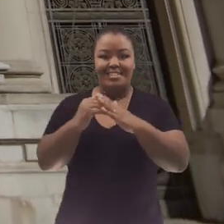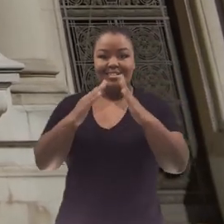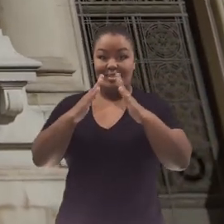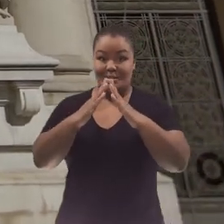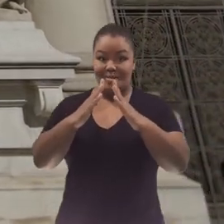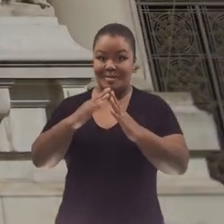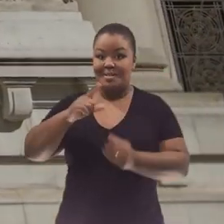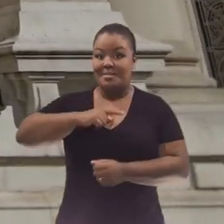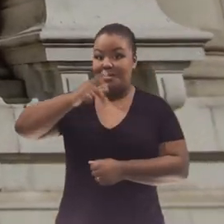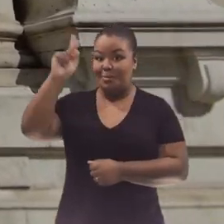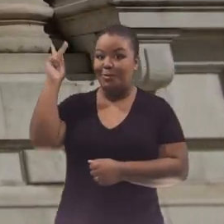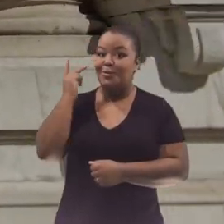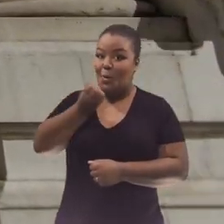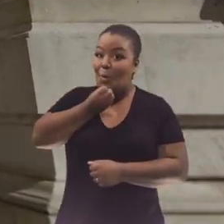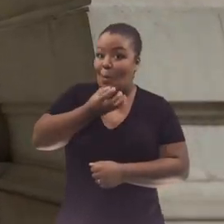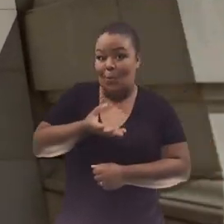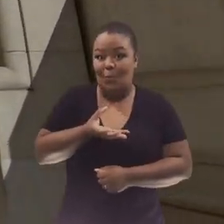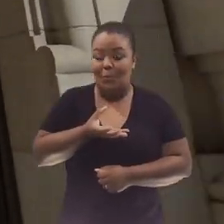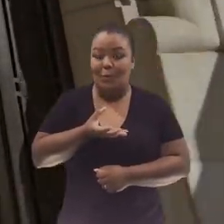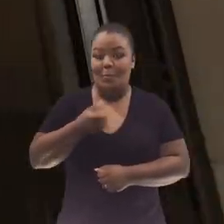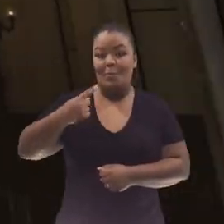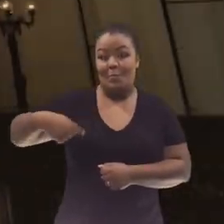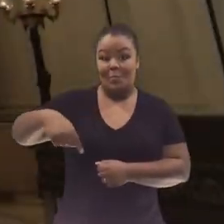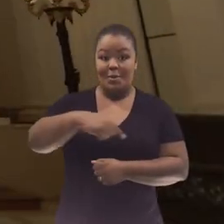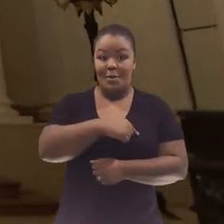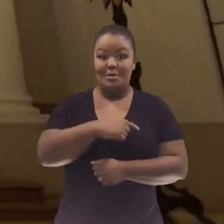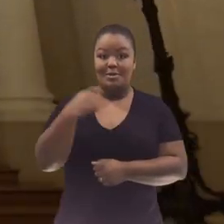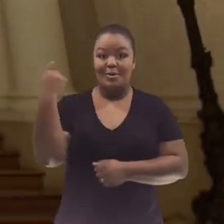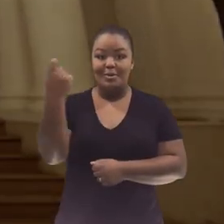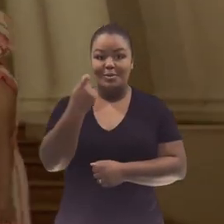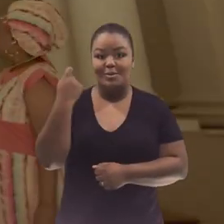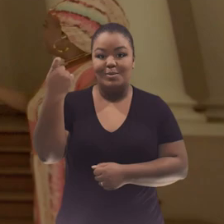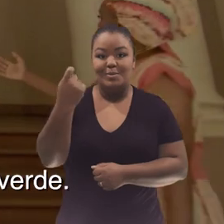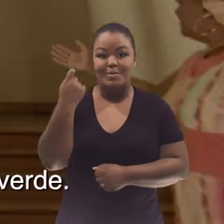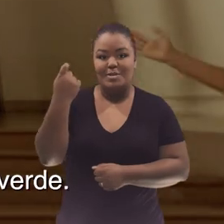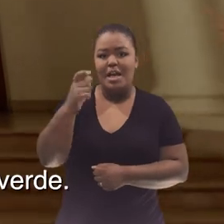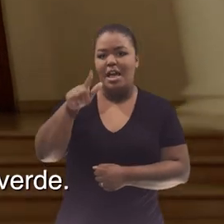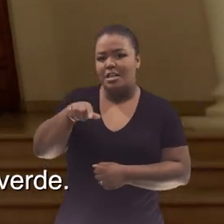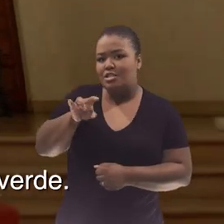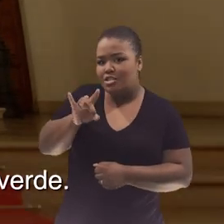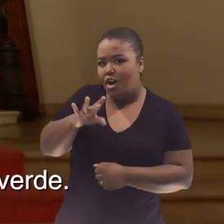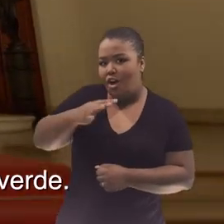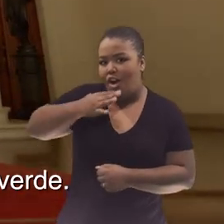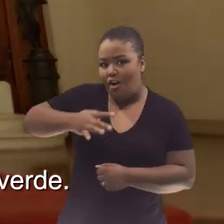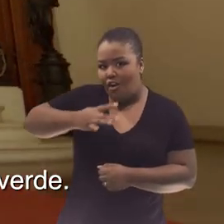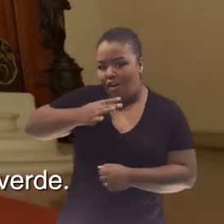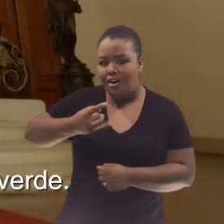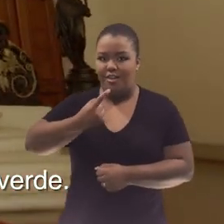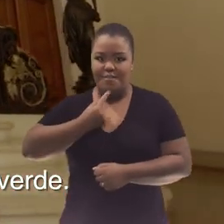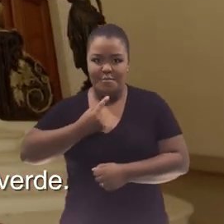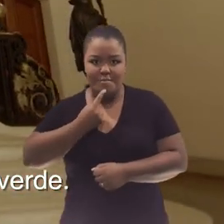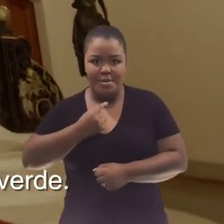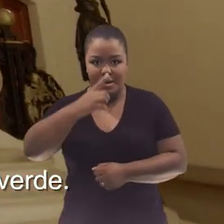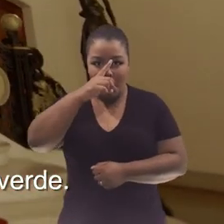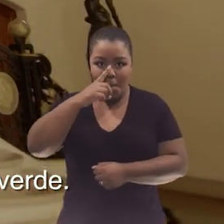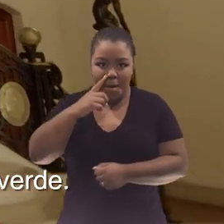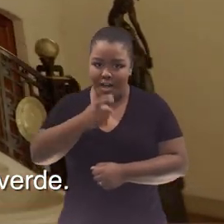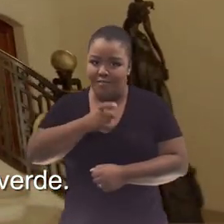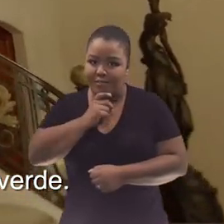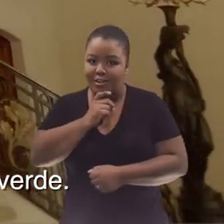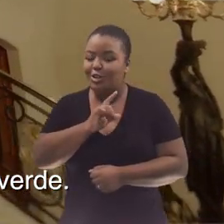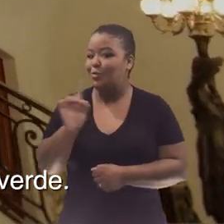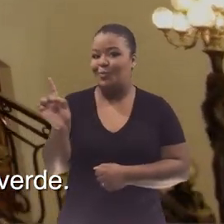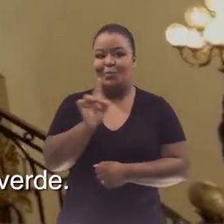Toda casa conta uma história. Na nossa, o Rio Grande do Sul não é só vermelho,